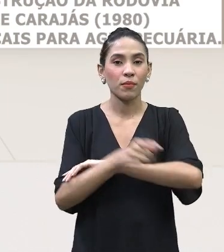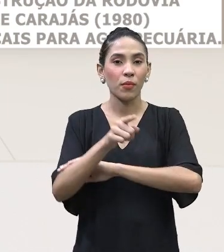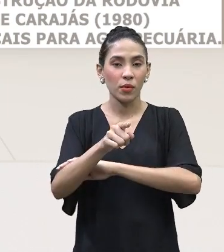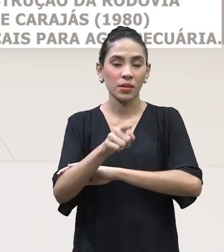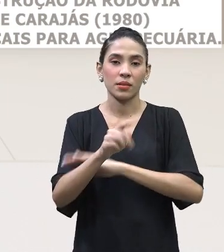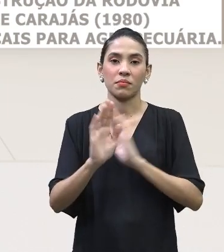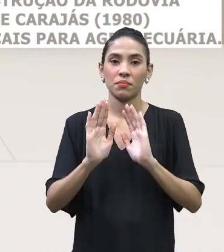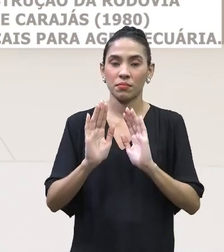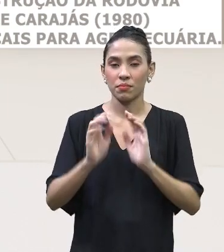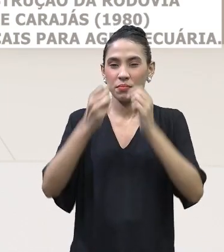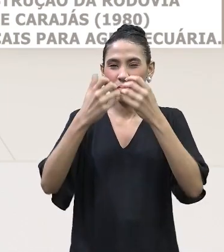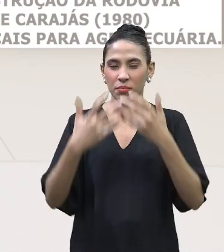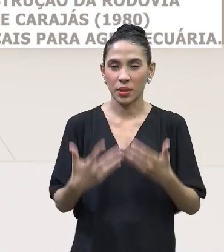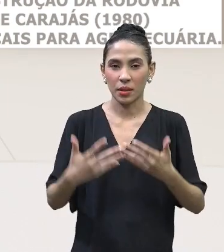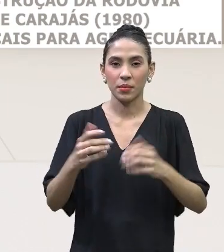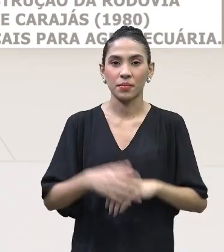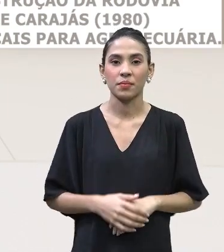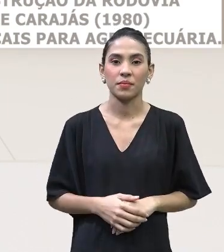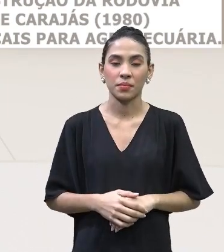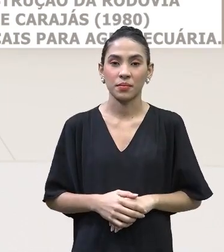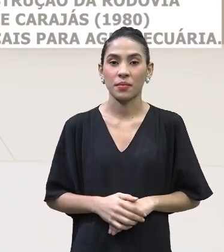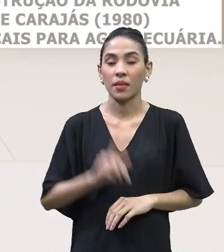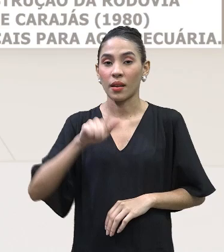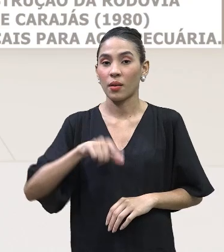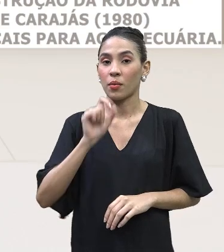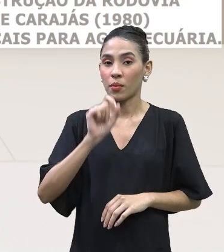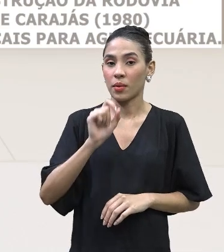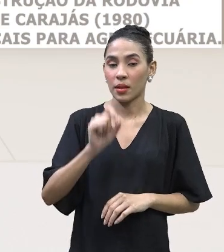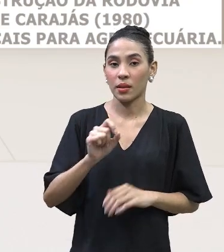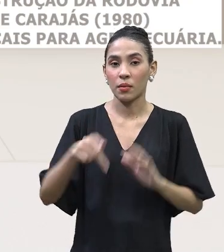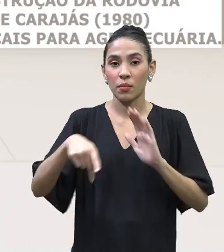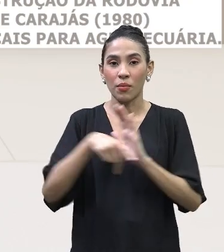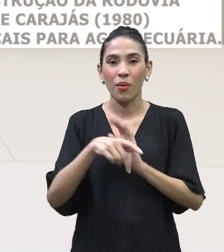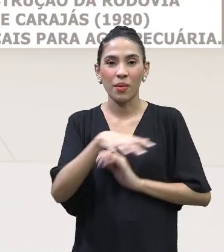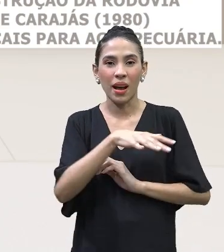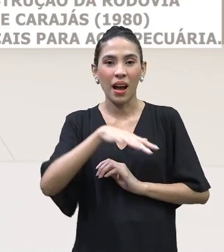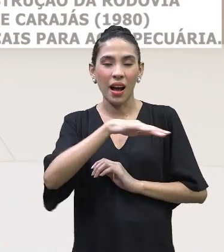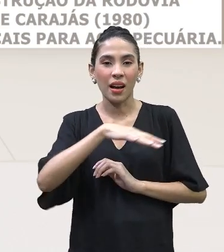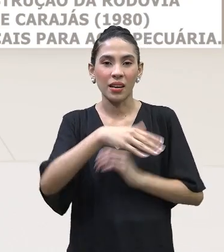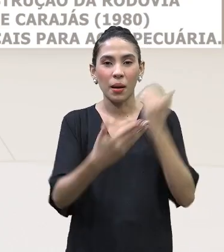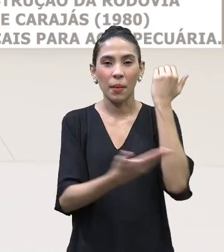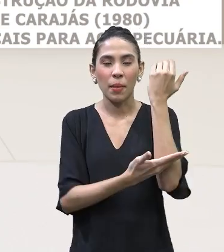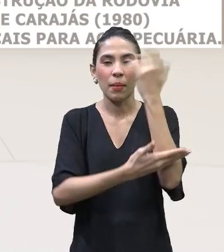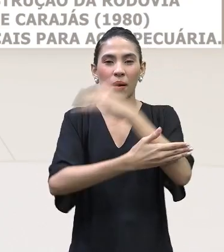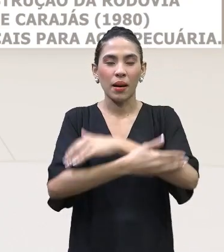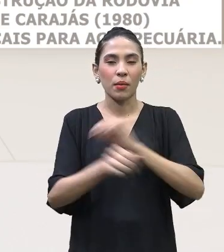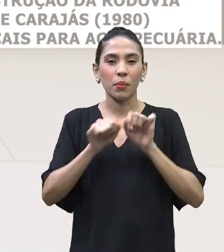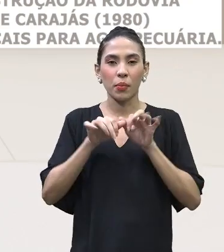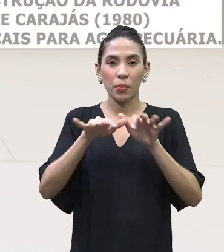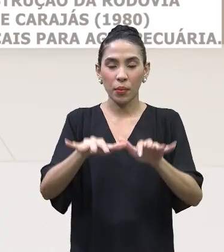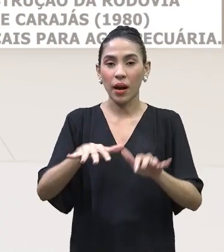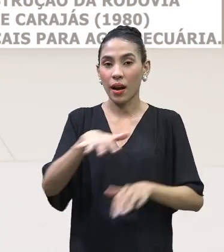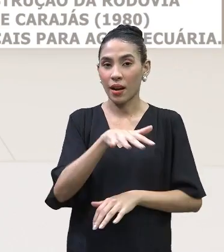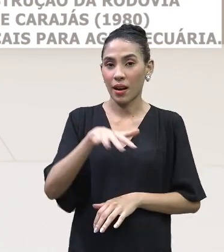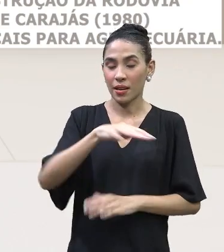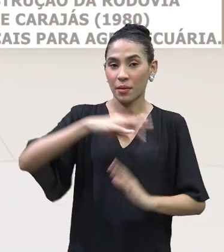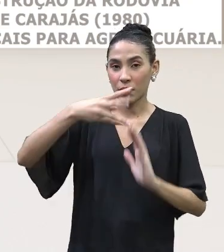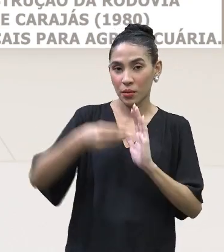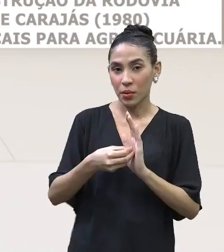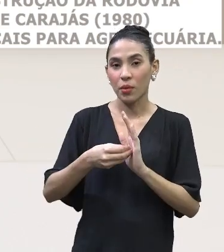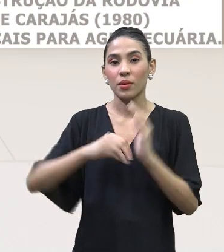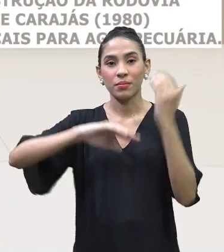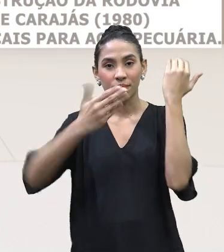colocou para vocês, são, basicamente, os frutos do agronegócio, da expansão do agronegócio aqui para a região que